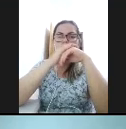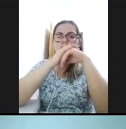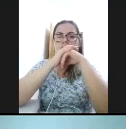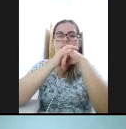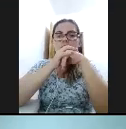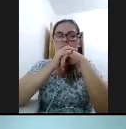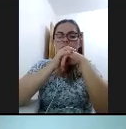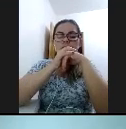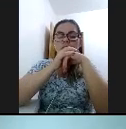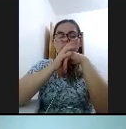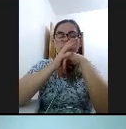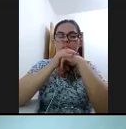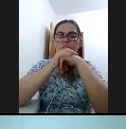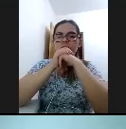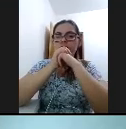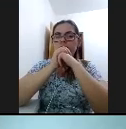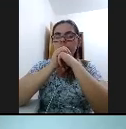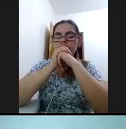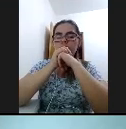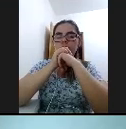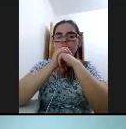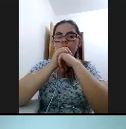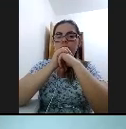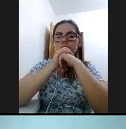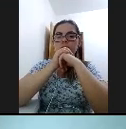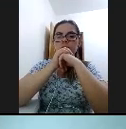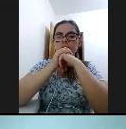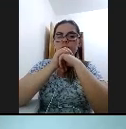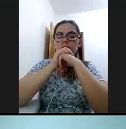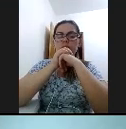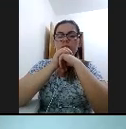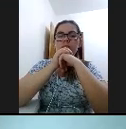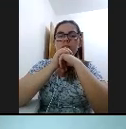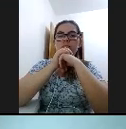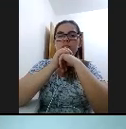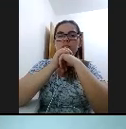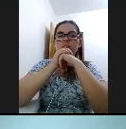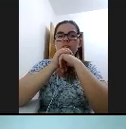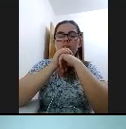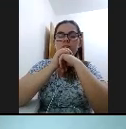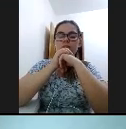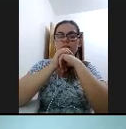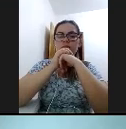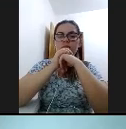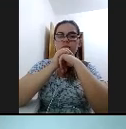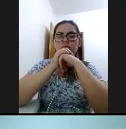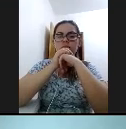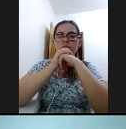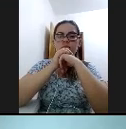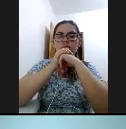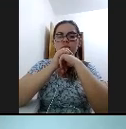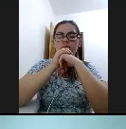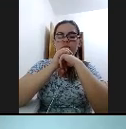será que os alunos não podem pesquisar na internet sobre os assuntos que já estão